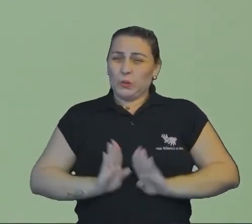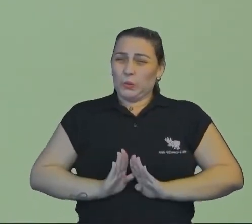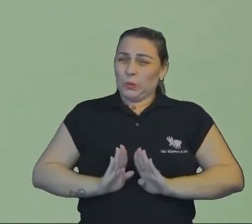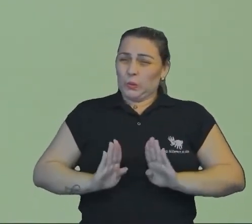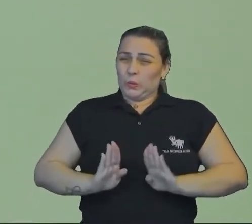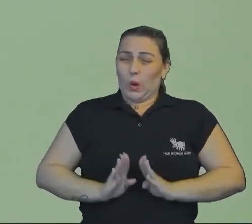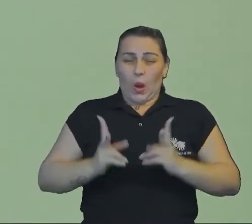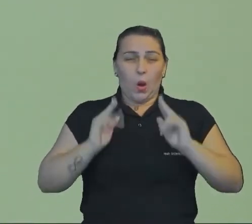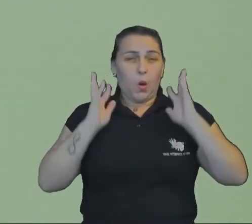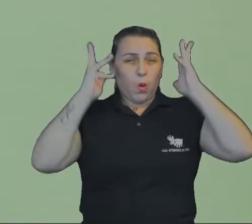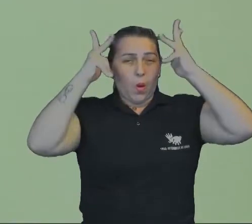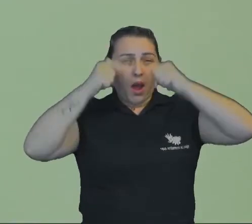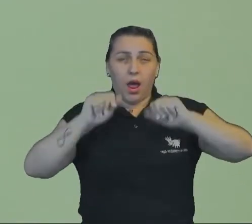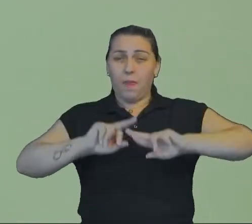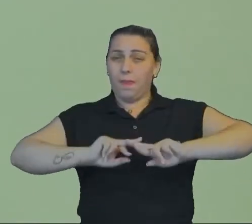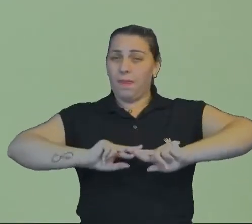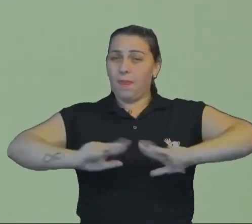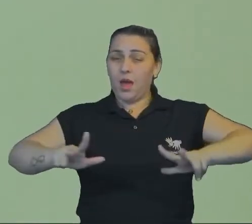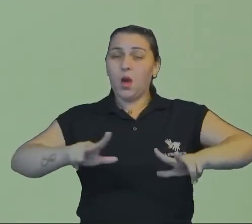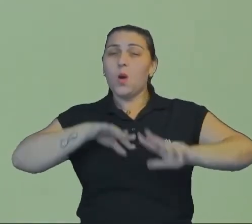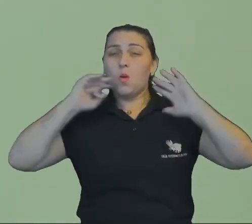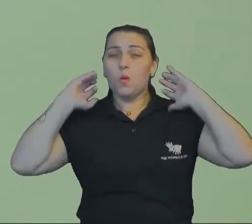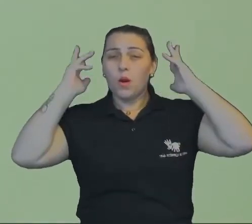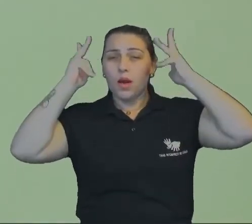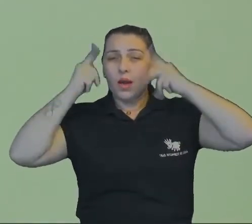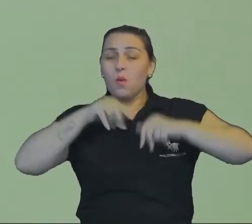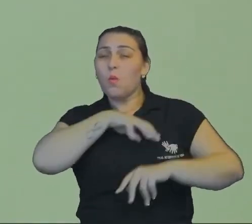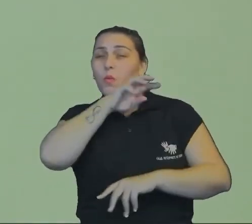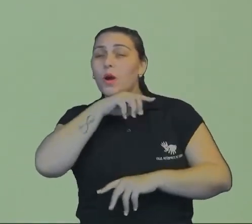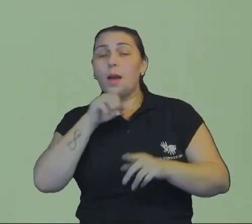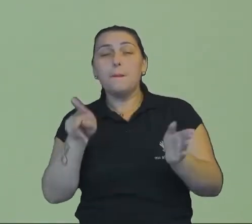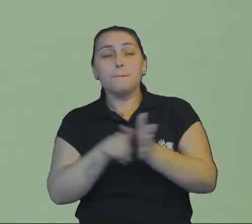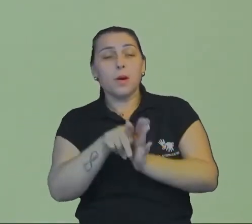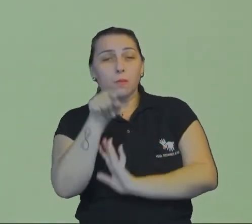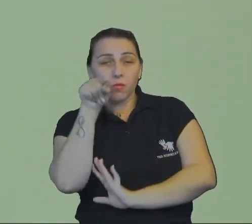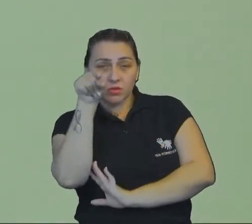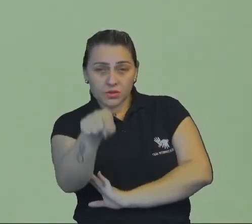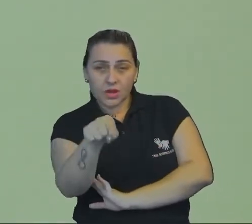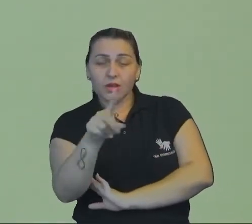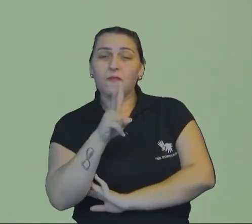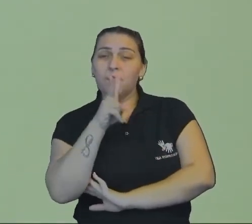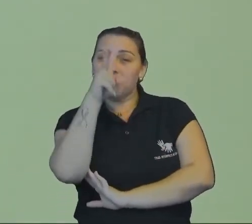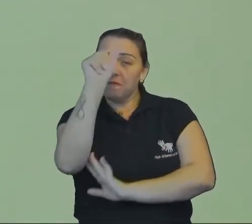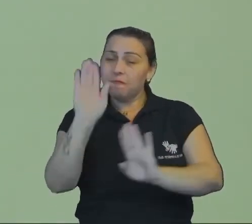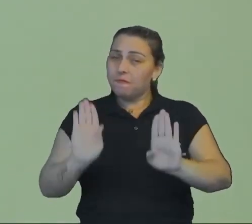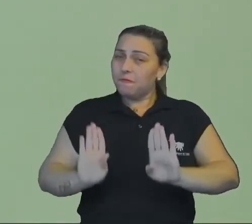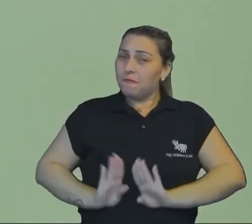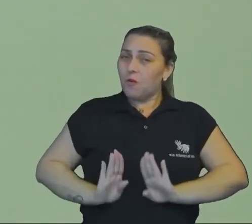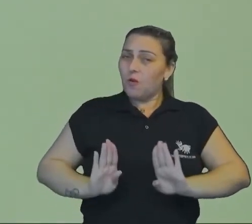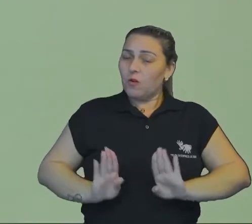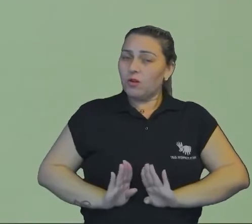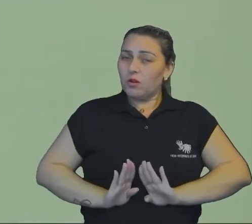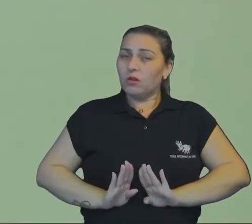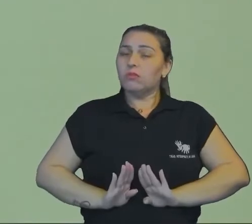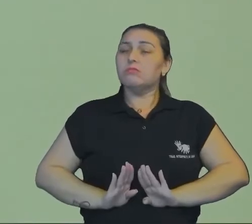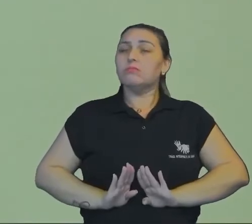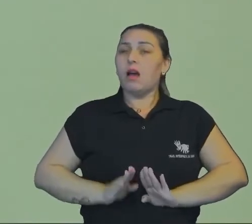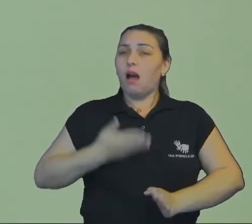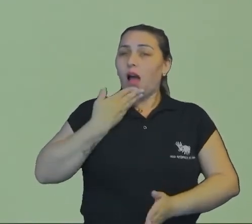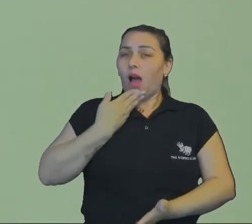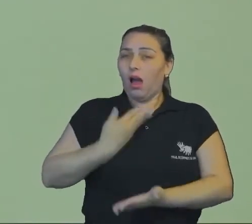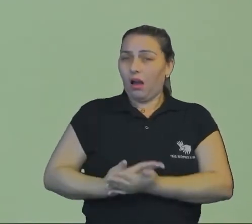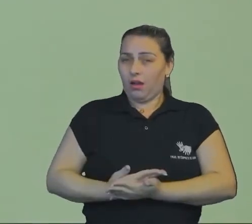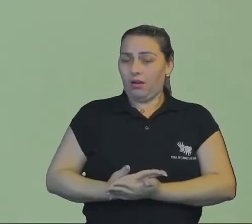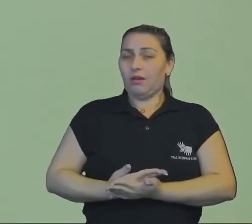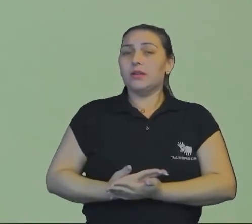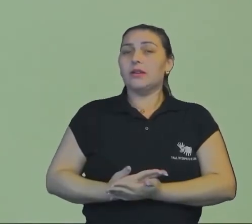leão. Não é o animal que está com fome. É você que está com uma fome, com muita força. Então você usa o exagero. Isso é chamado